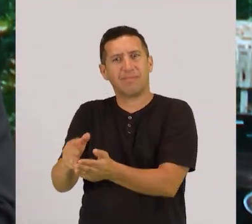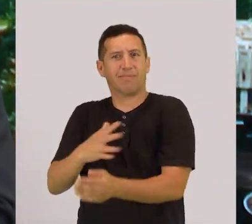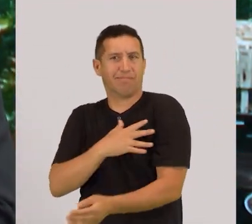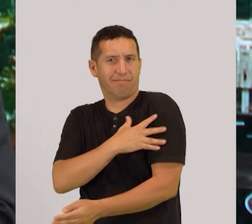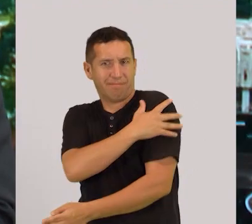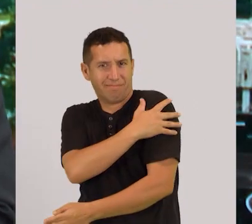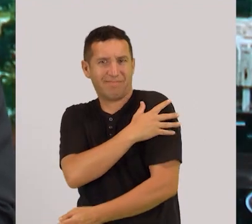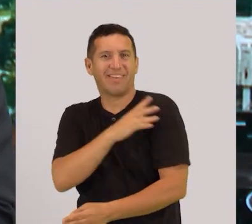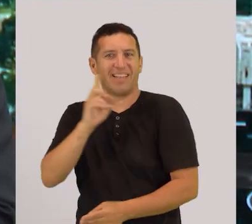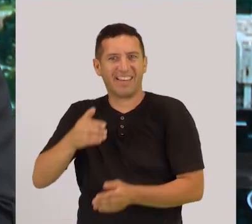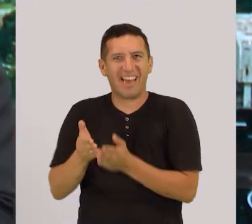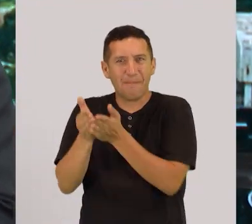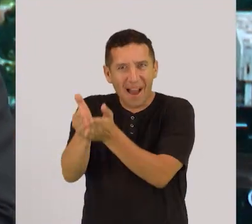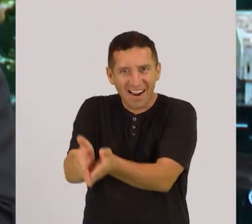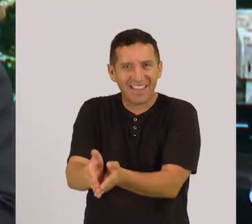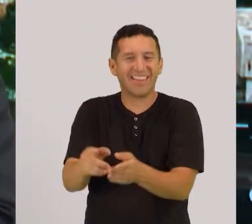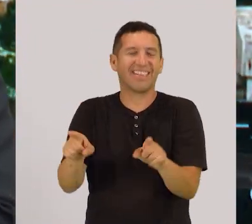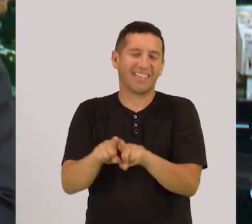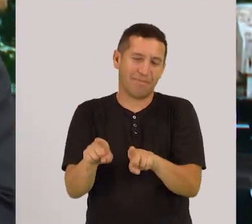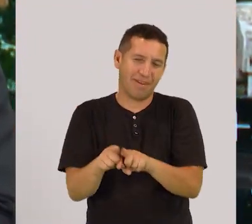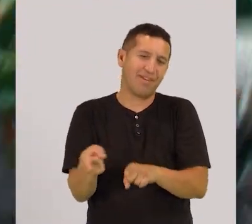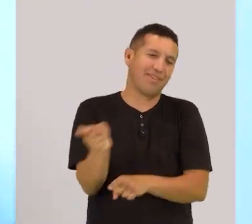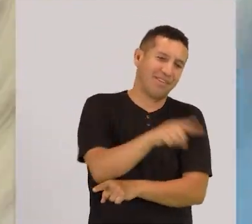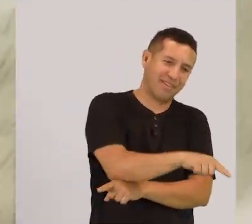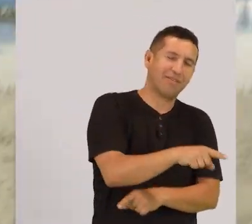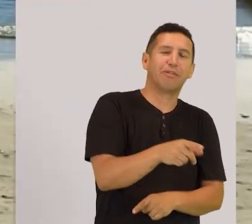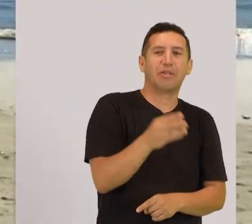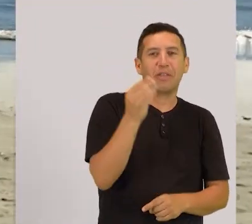conquistaram o direito ao seu território tradicional.